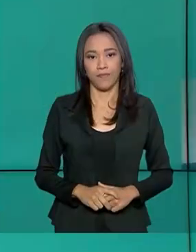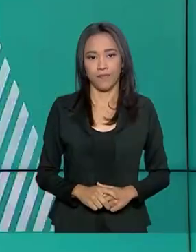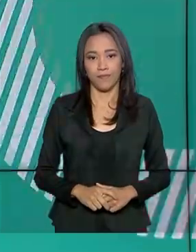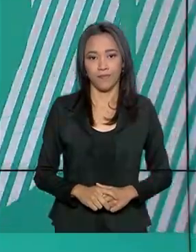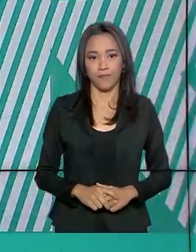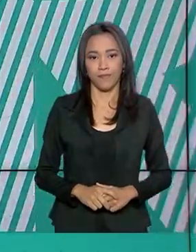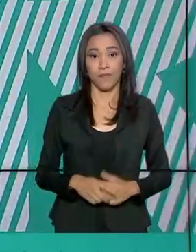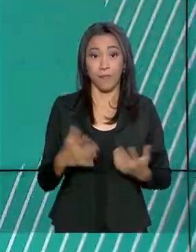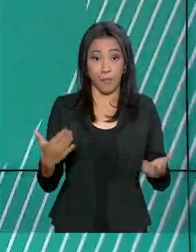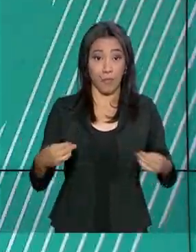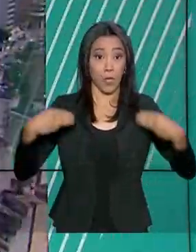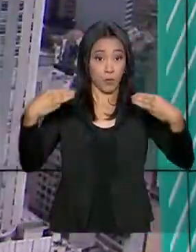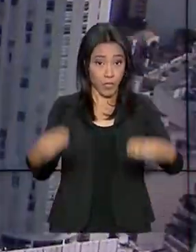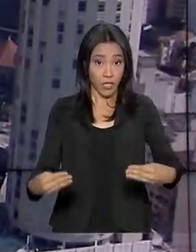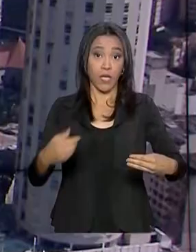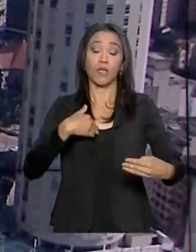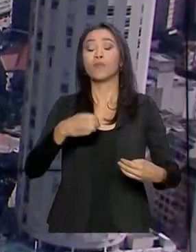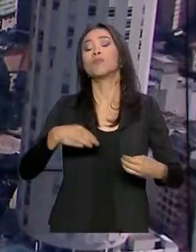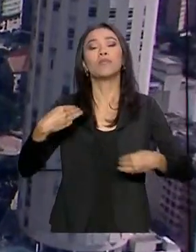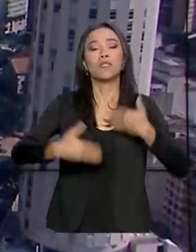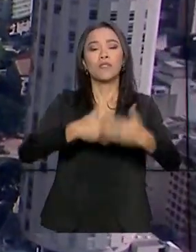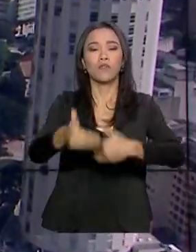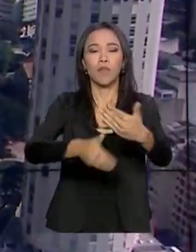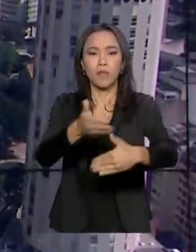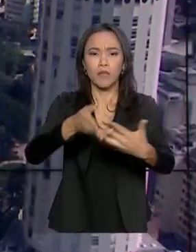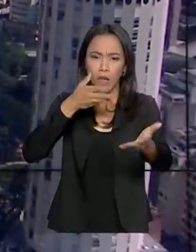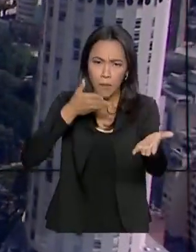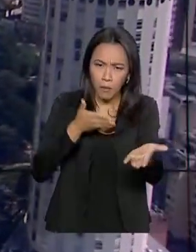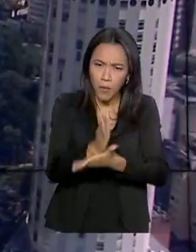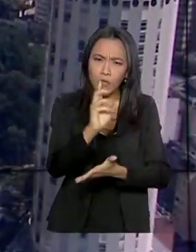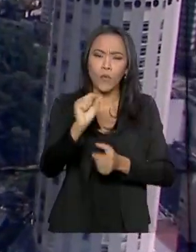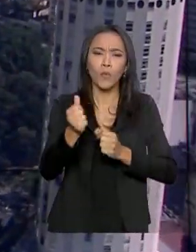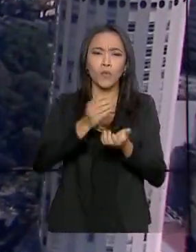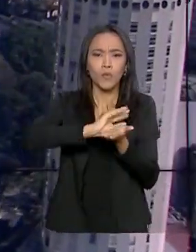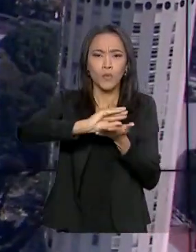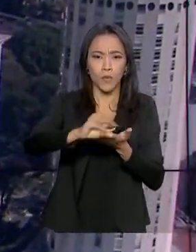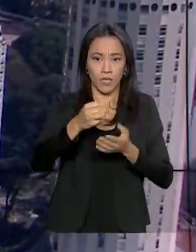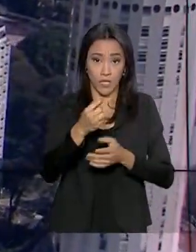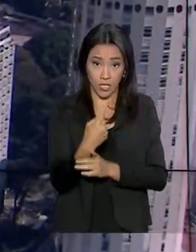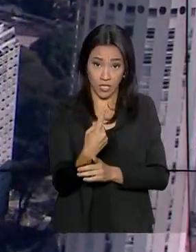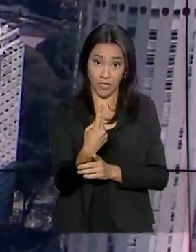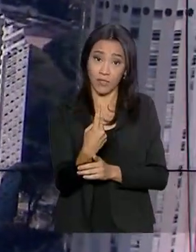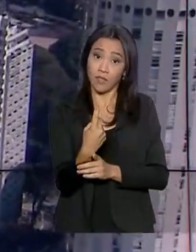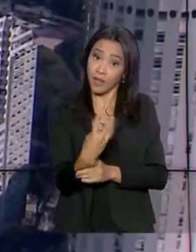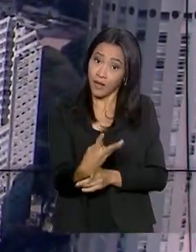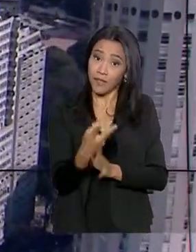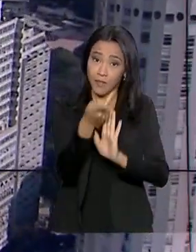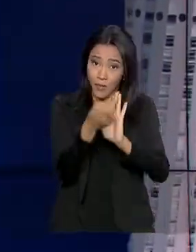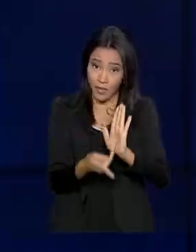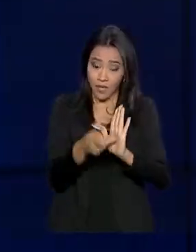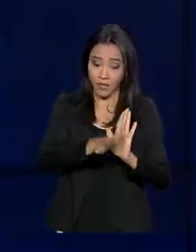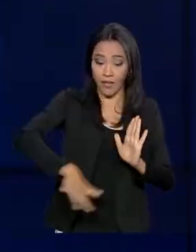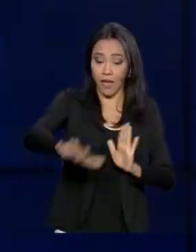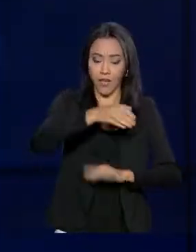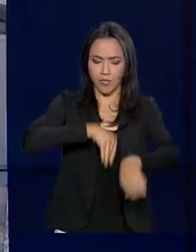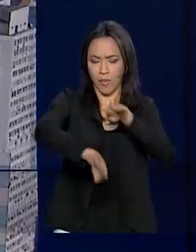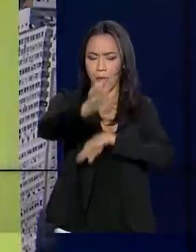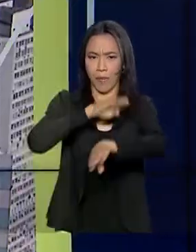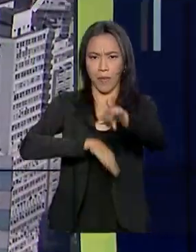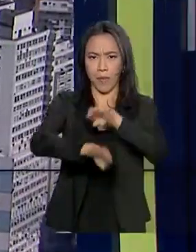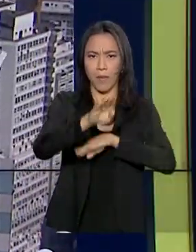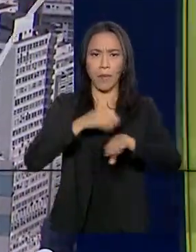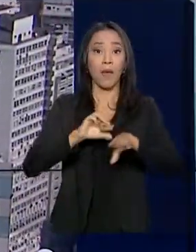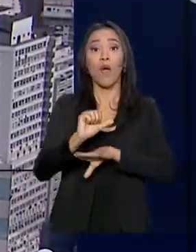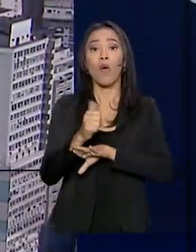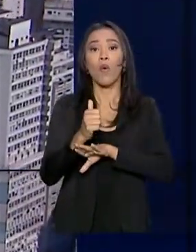O Ministério do Desenvolvimento Regional aprovou o financiamento de 13 projetos na área de mobilidade urbana para